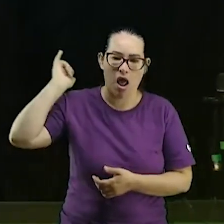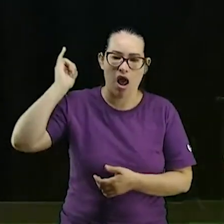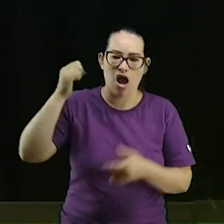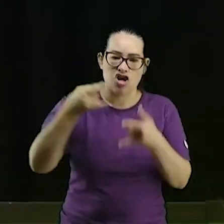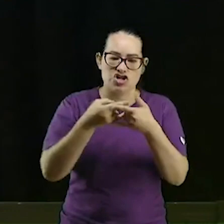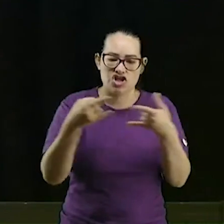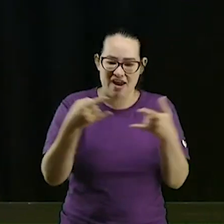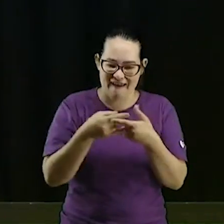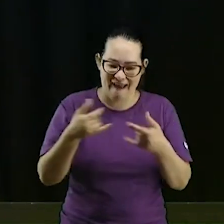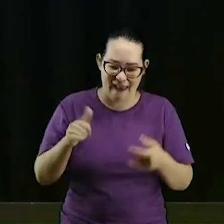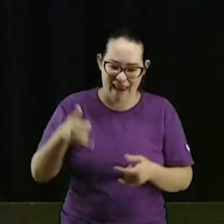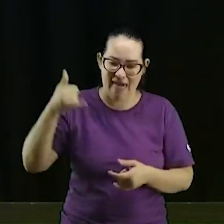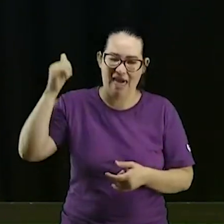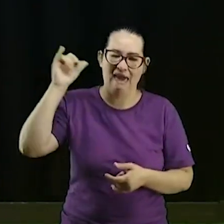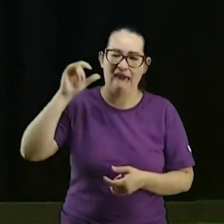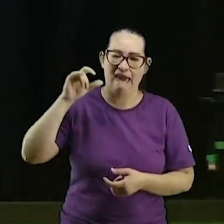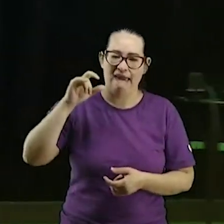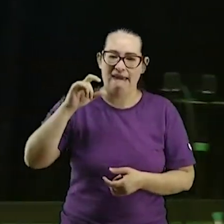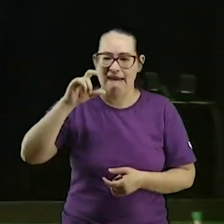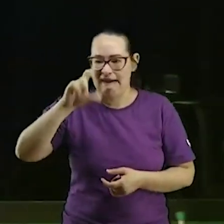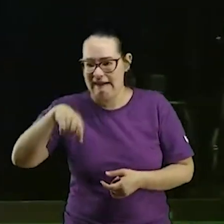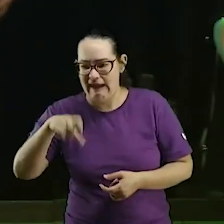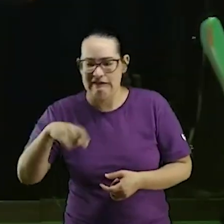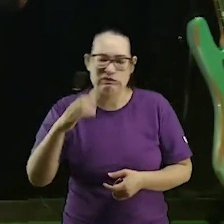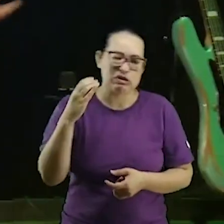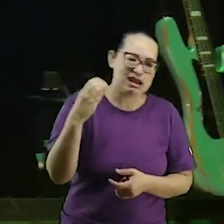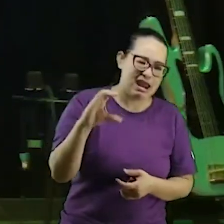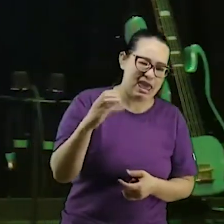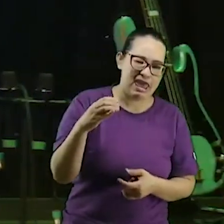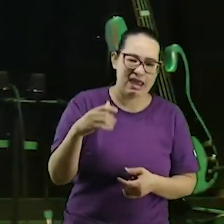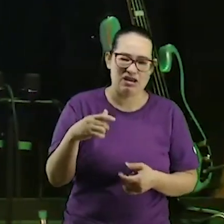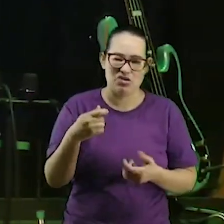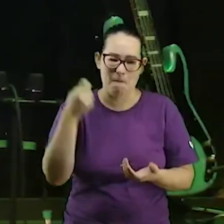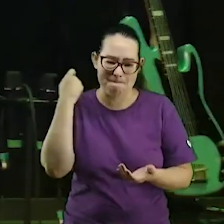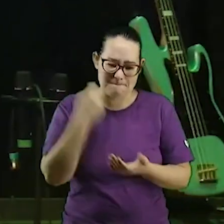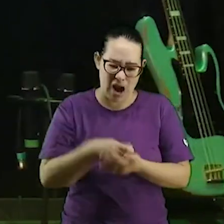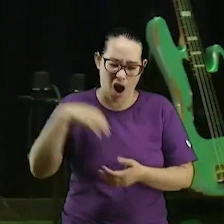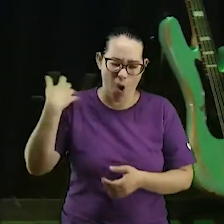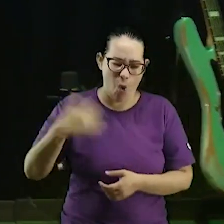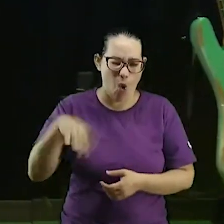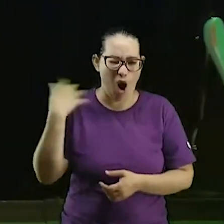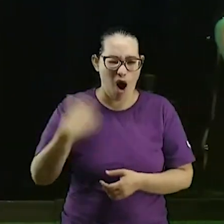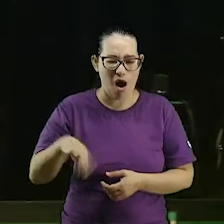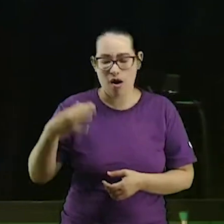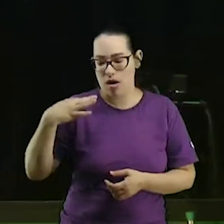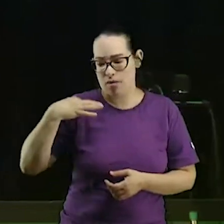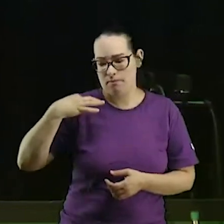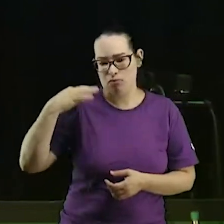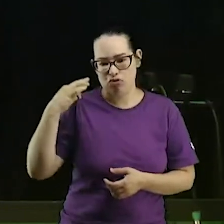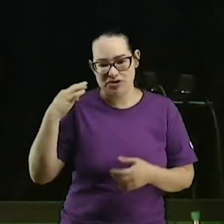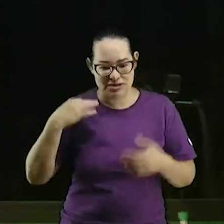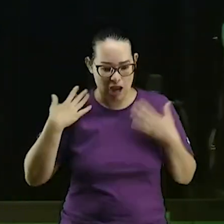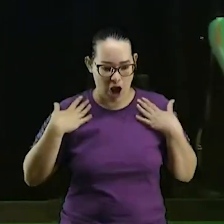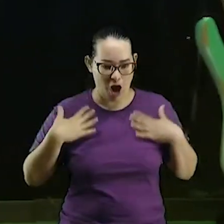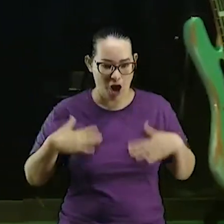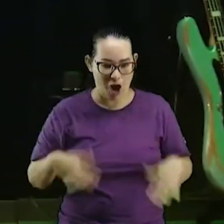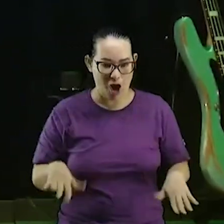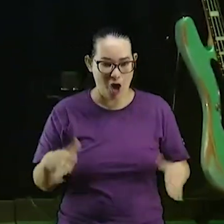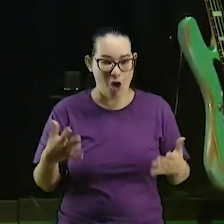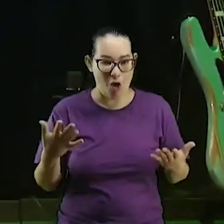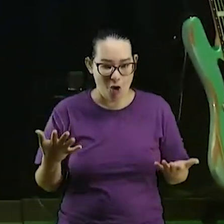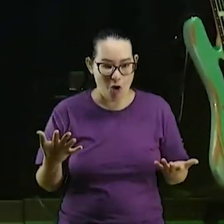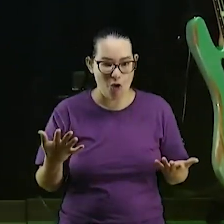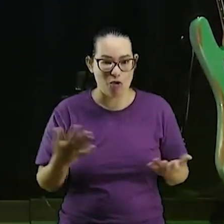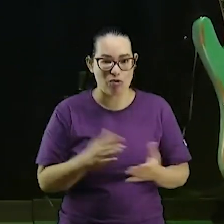do crédito caro você paga a tua blusinha você paga a tua a tua bota que chega o inverno o inverno